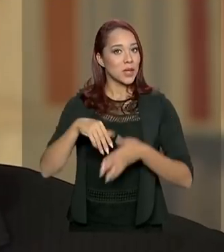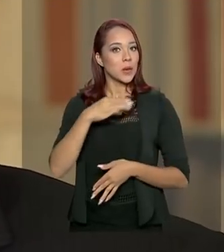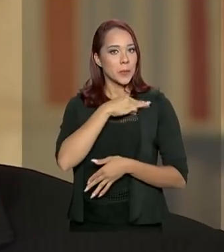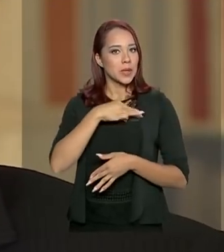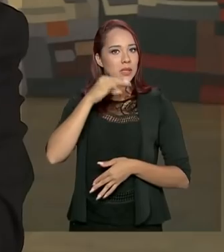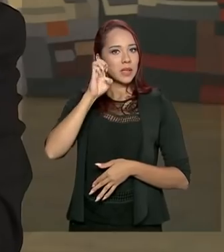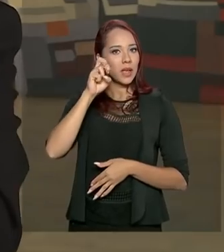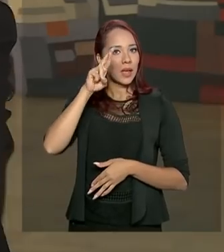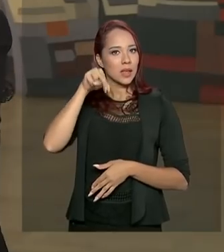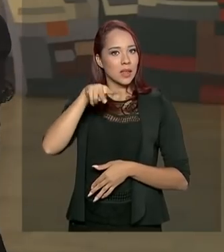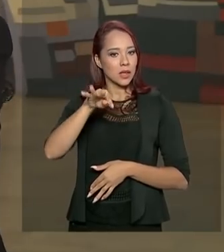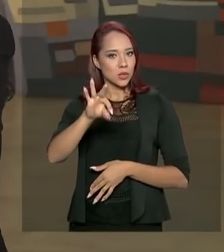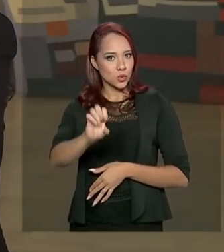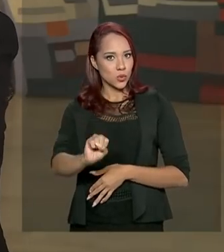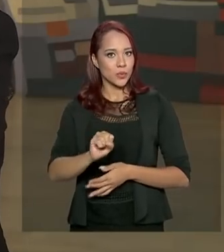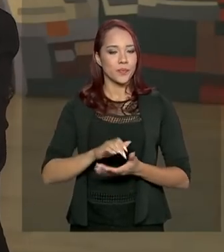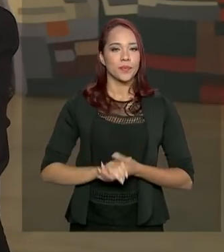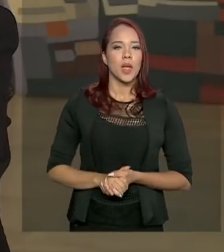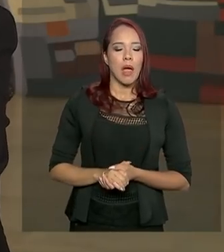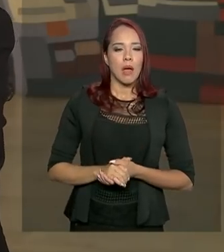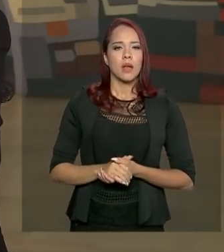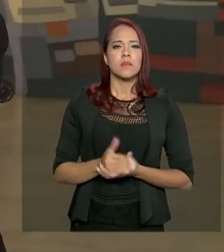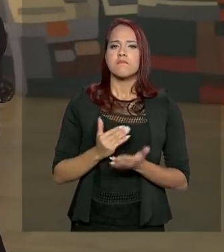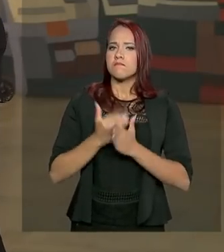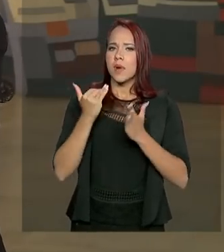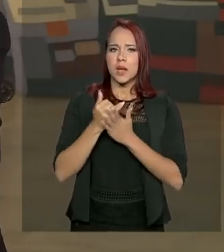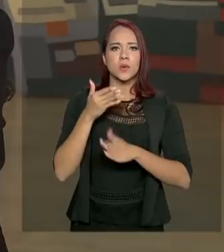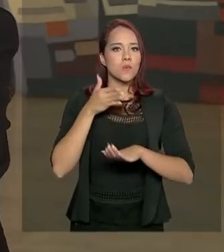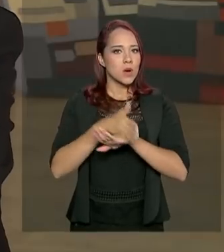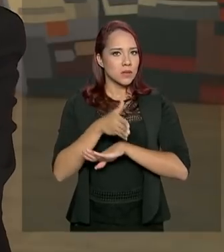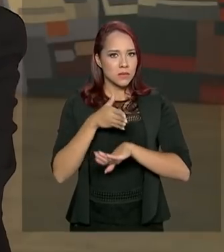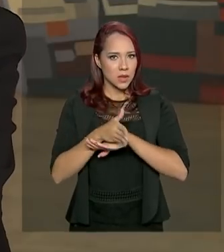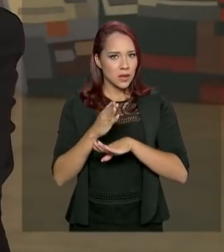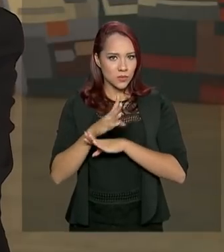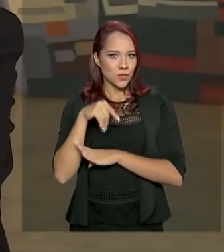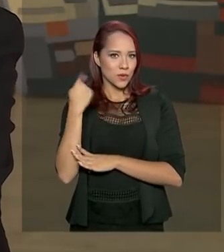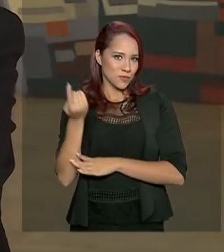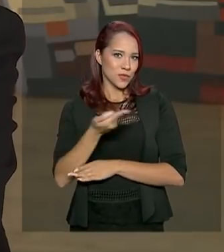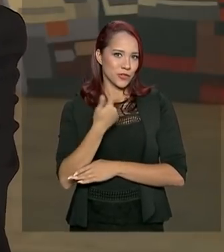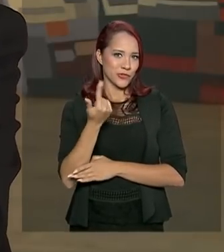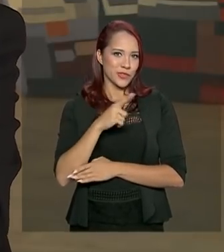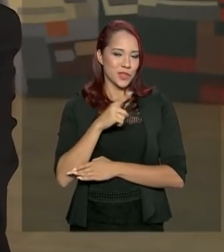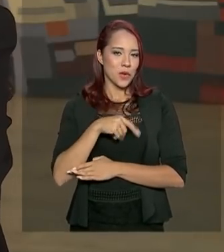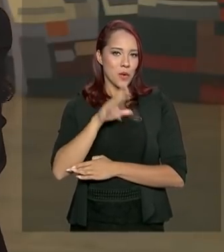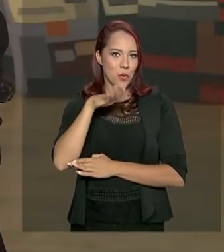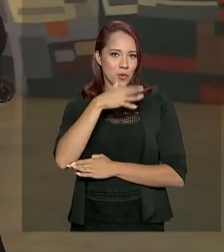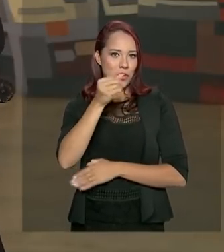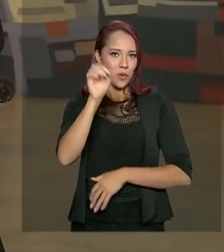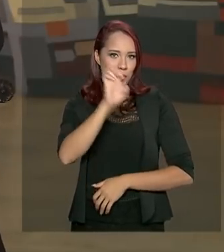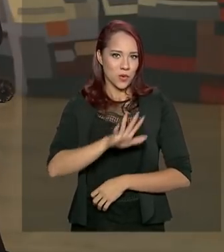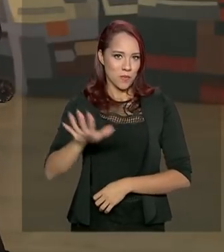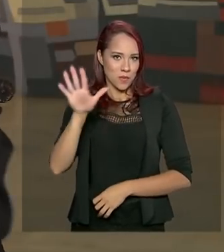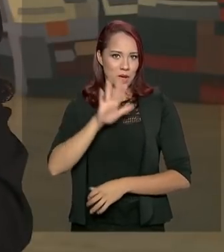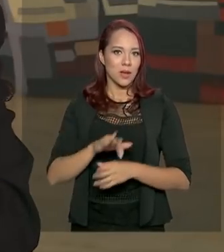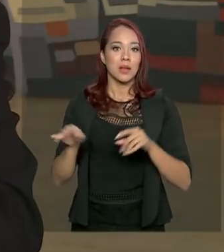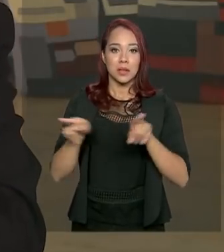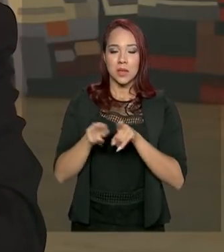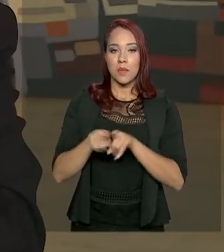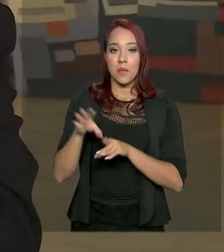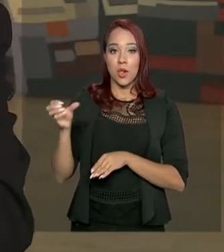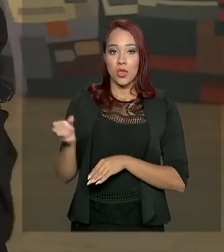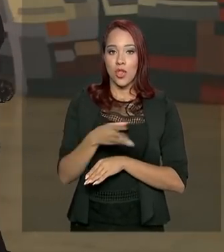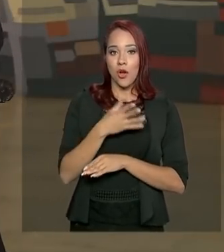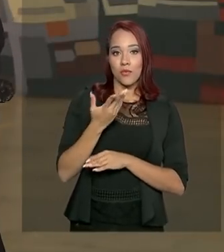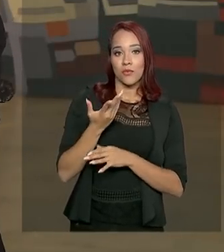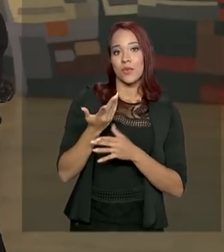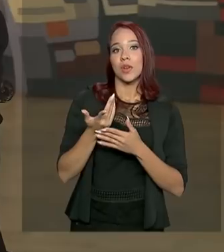Ernesto Araújo. Além do acesso que a gente ganha com a União Europeia e da nova atração de